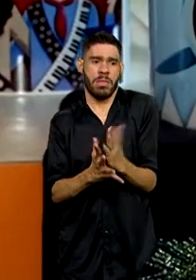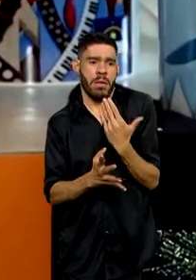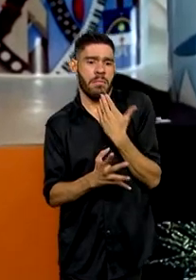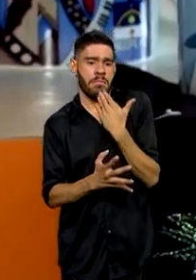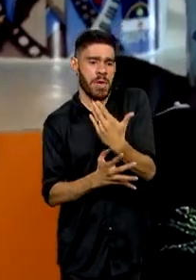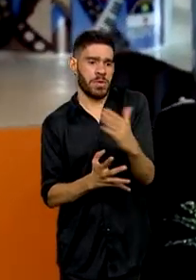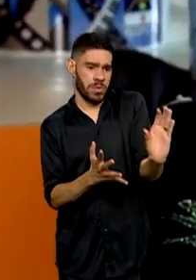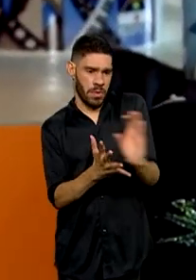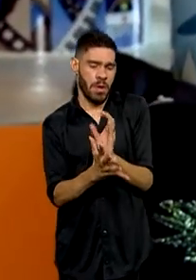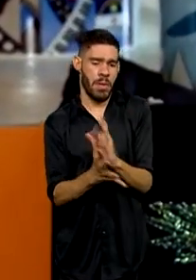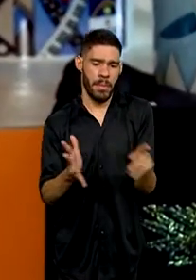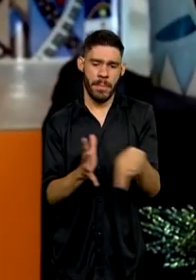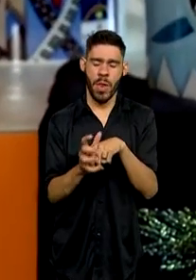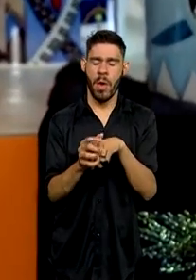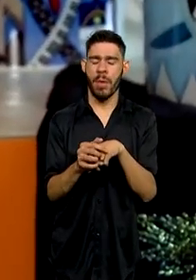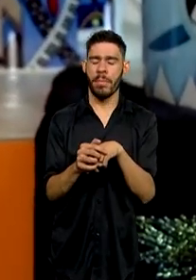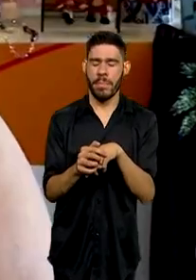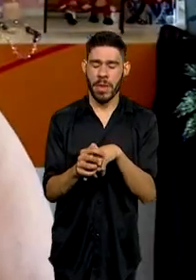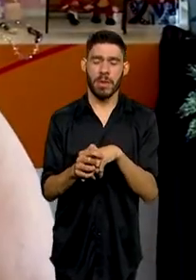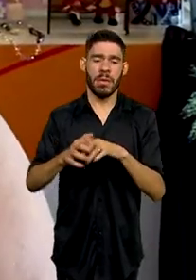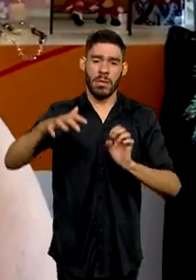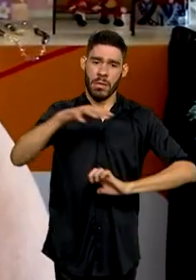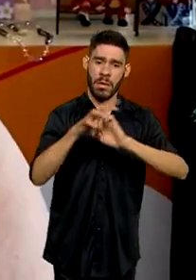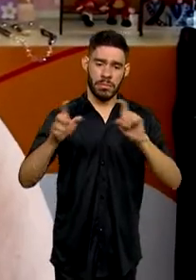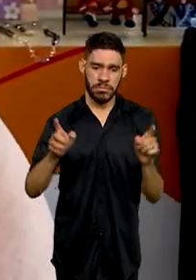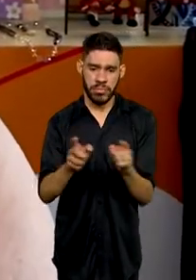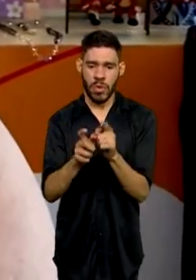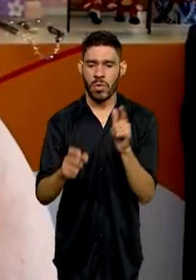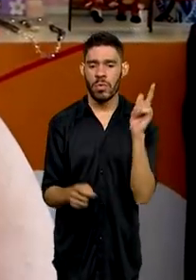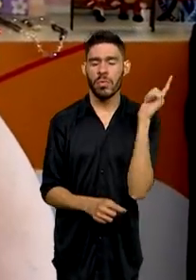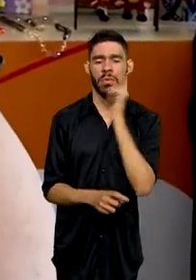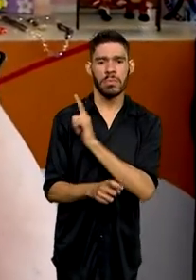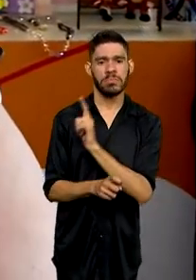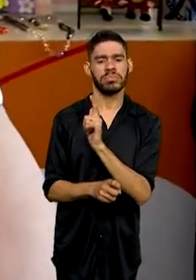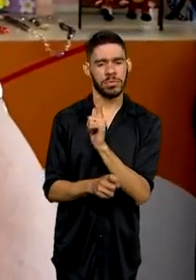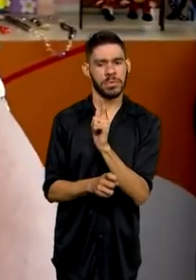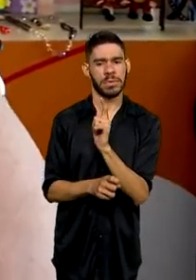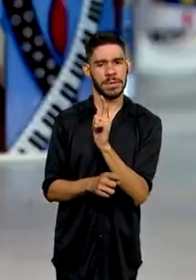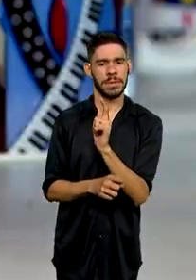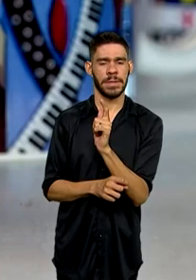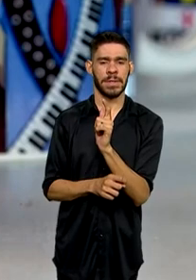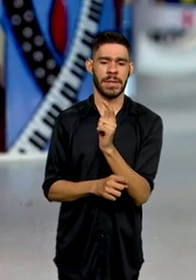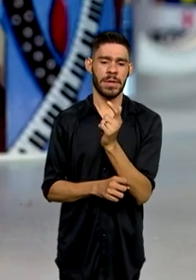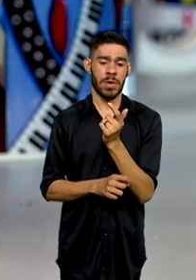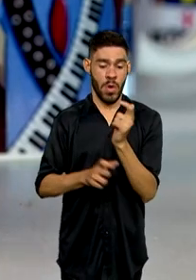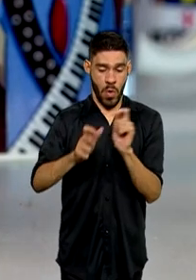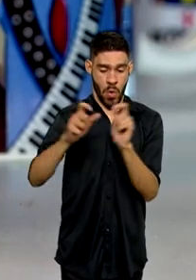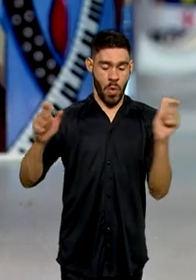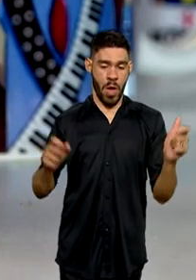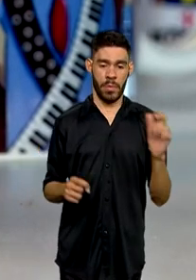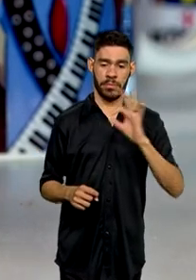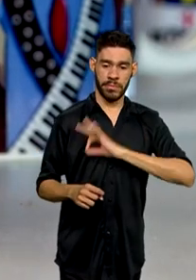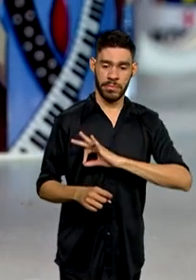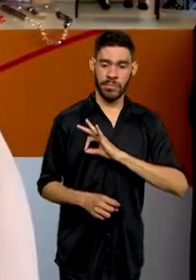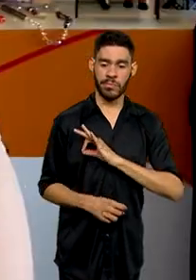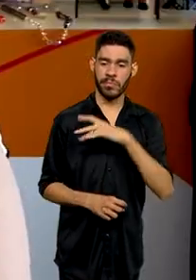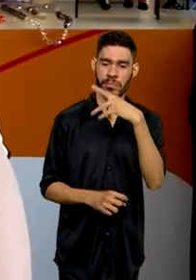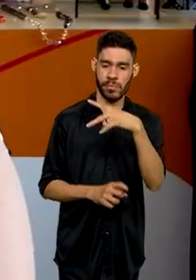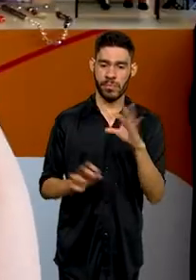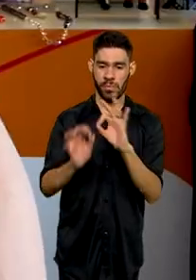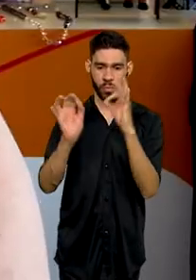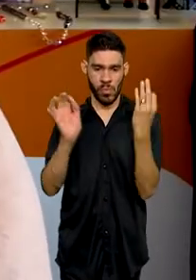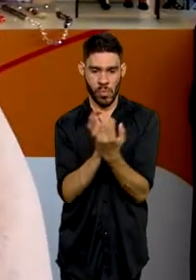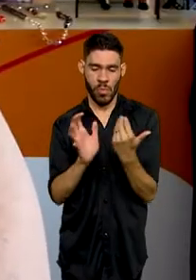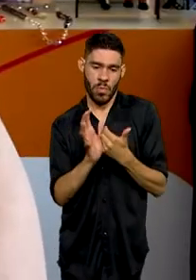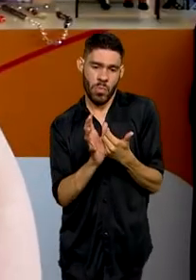próprios para microempreendedores e conseguiu viabilizar o negócio e aumentar a renda da família. Comecei